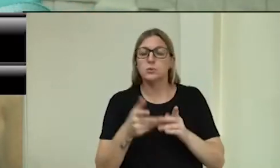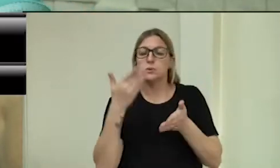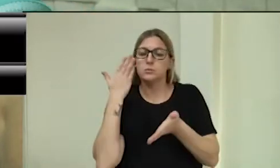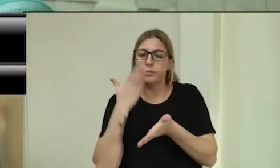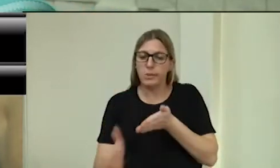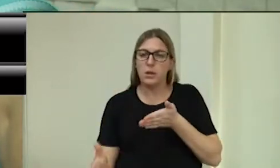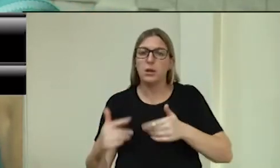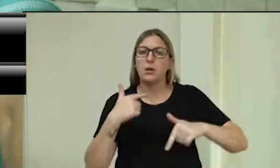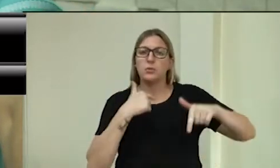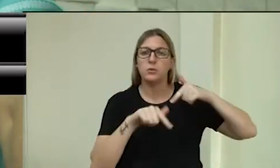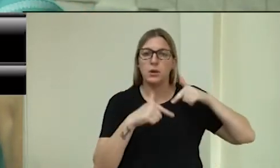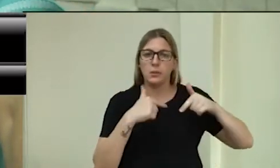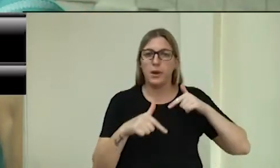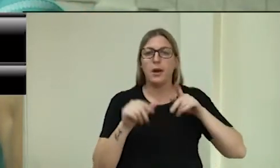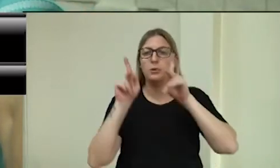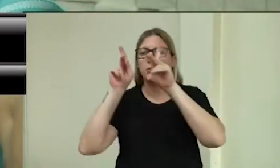mais,